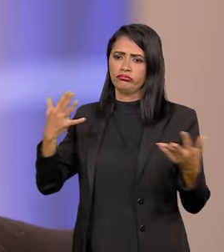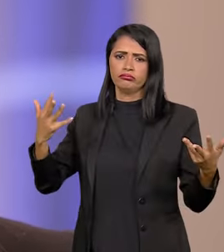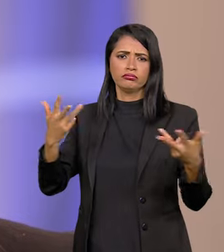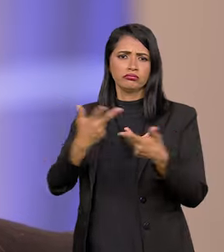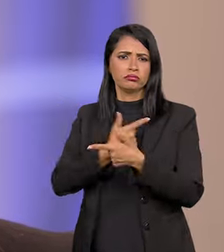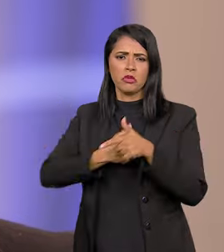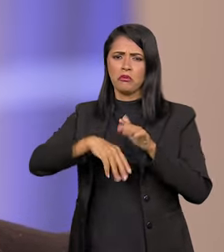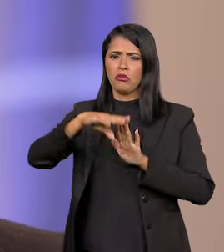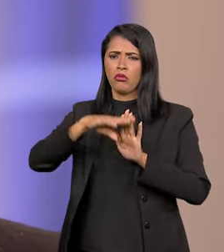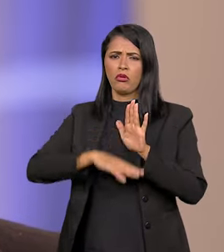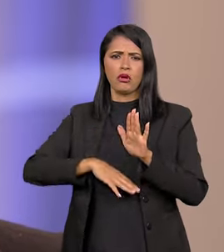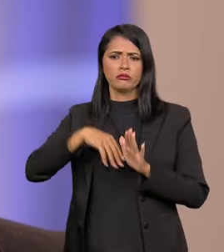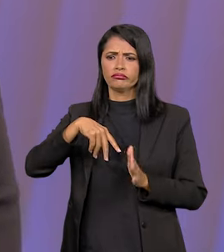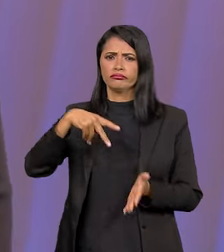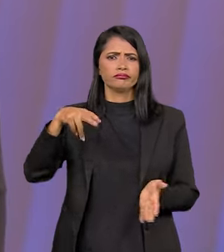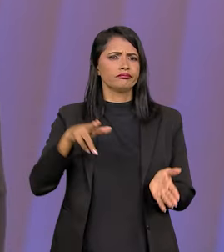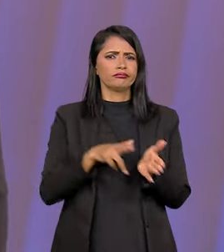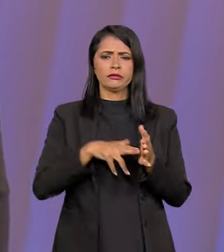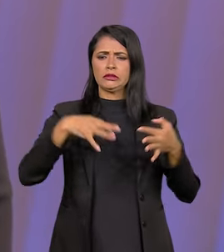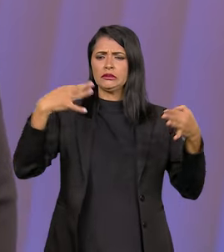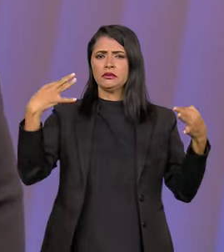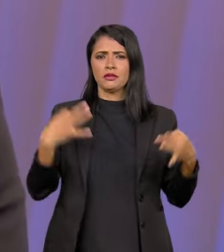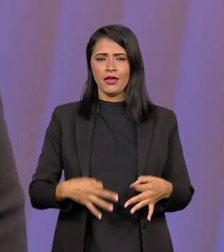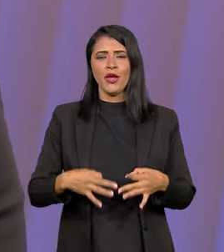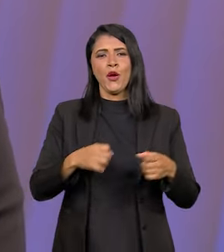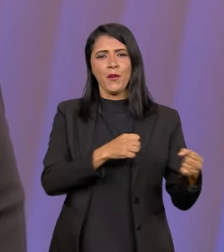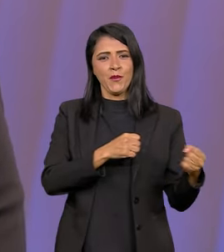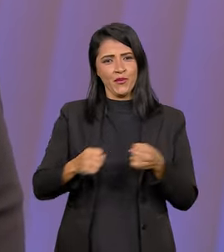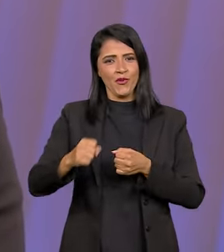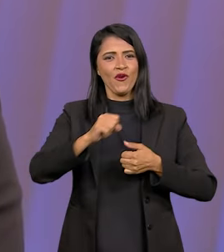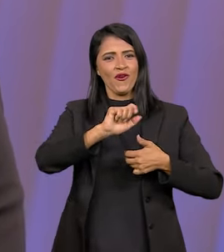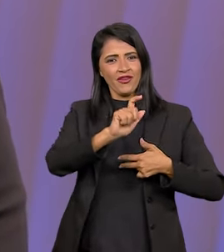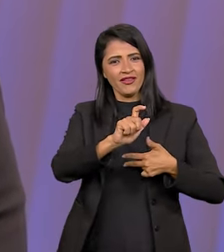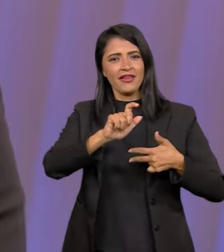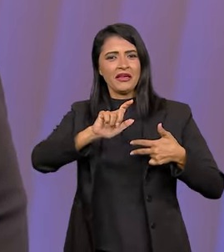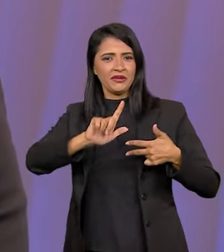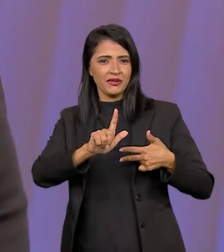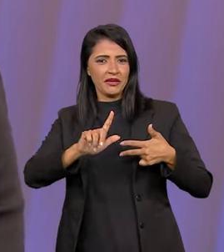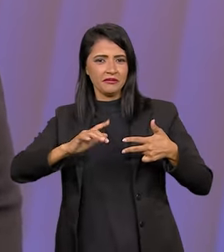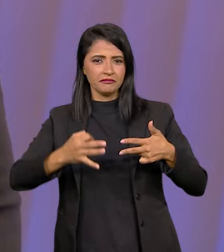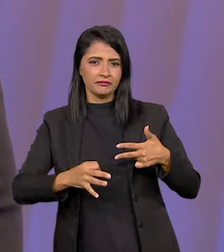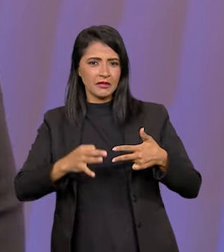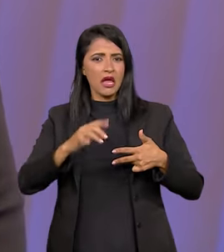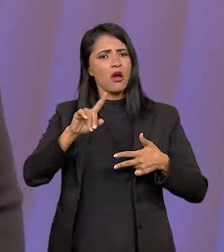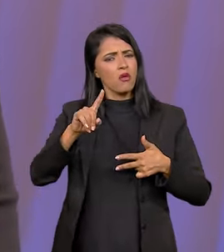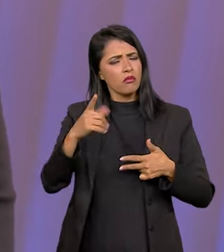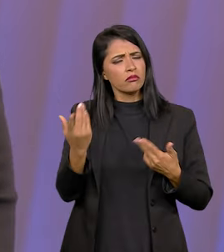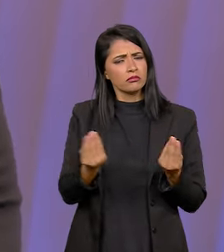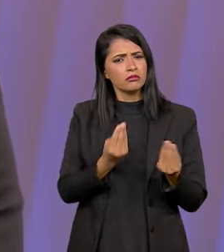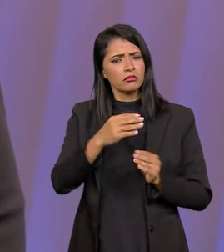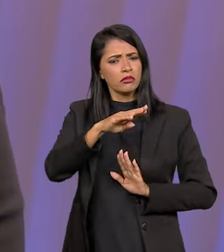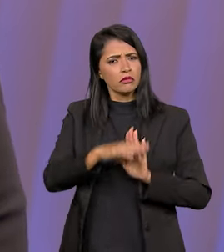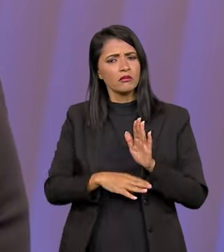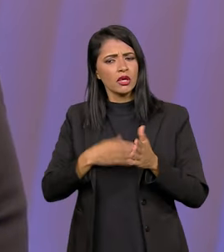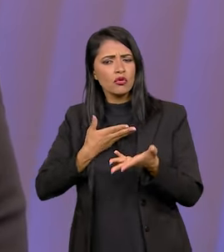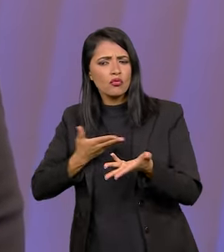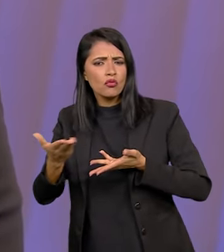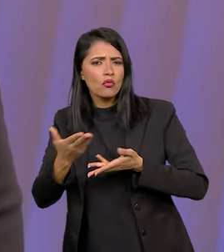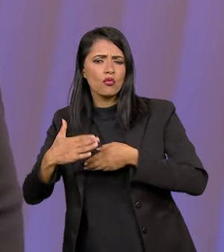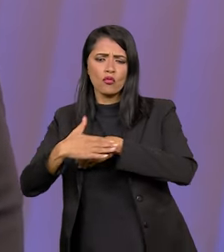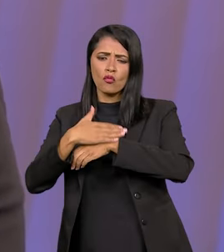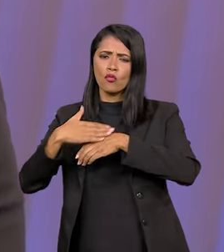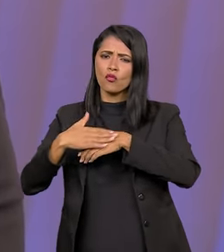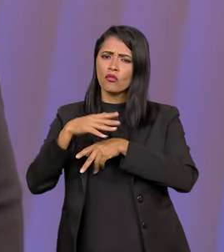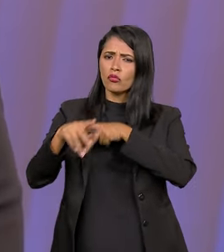acho fantástico ter um programa, e acho legítimo o Poder Judiciário Executivo e Legislativo ter um programa que dialoga com população sobre suas